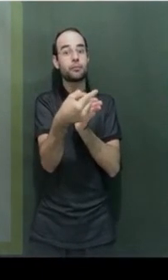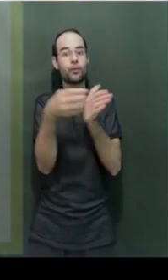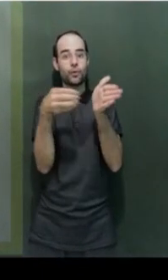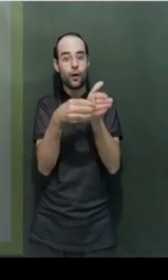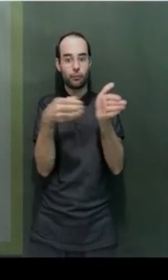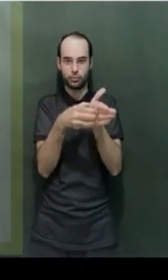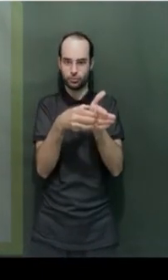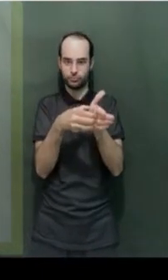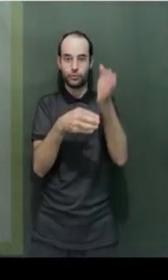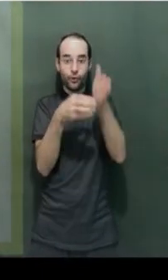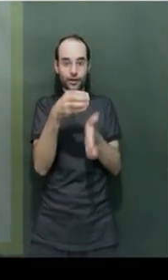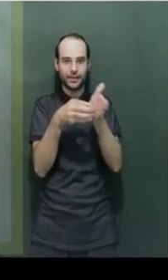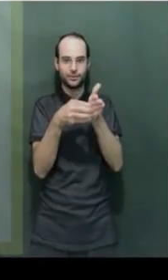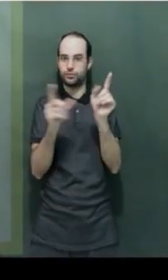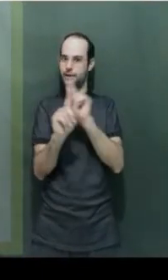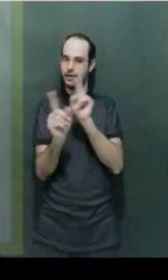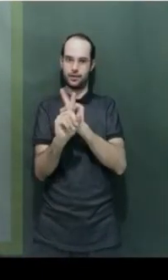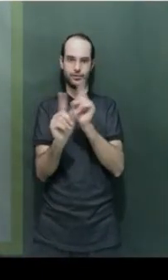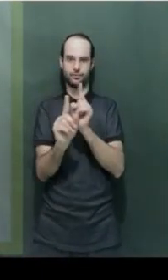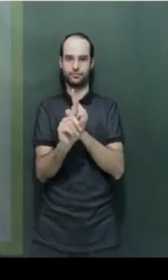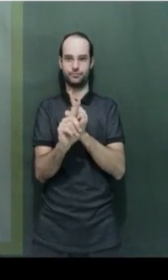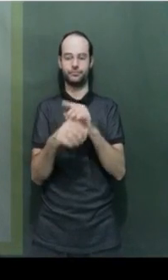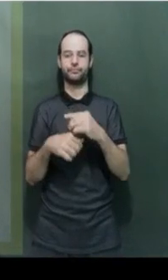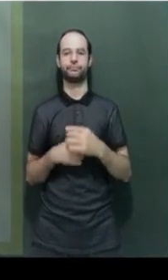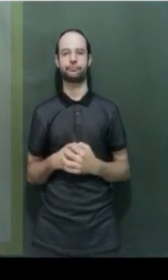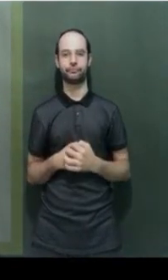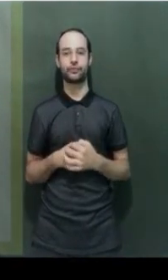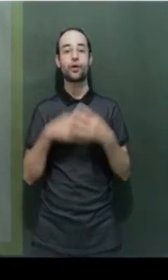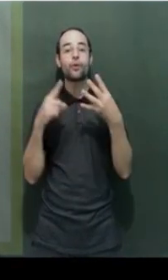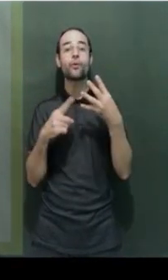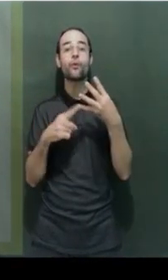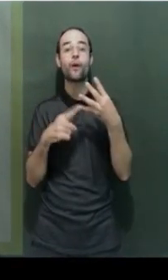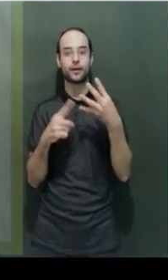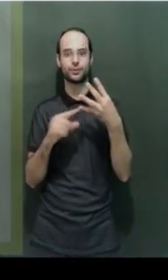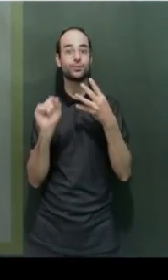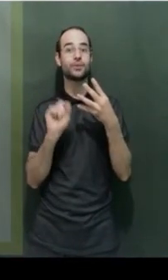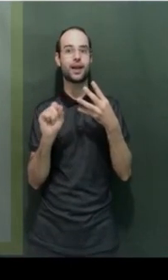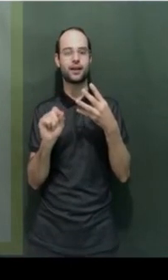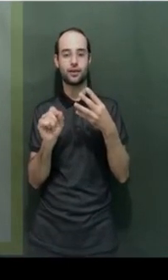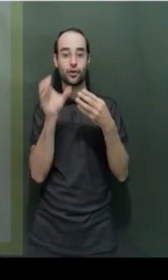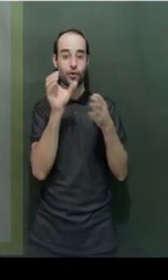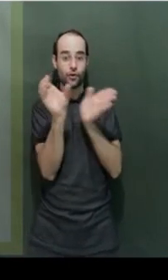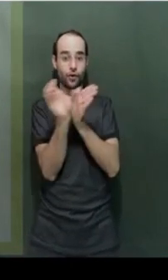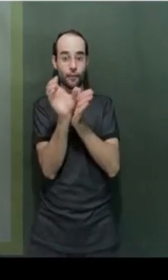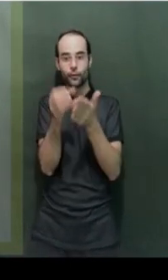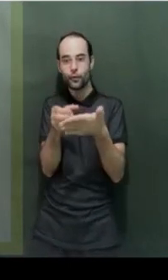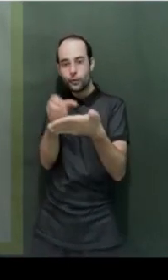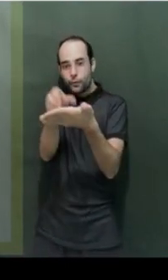processo. O quarto passo, eu iria pegar este copo, colocar numa folha, e fazer o contorno